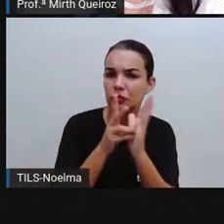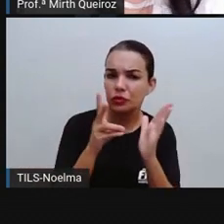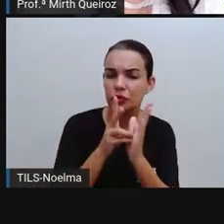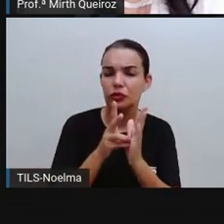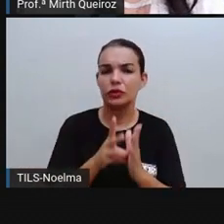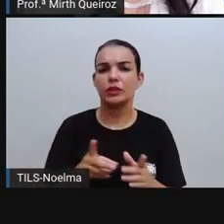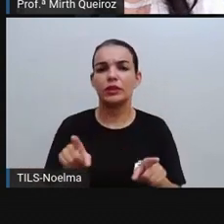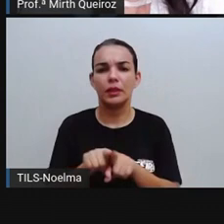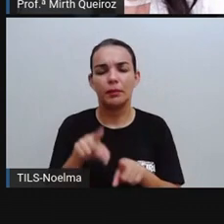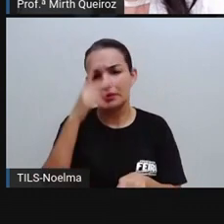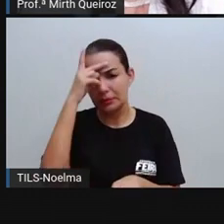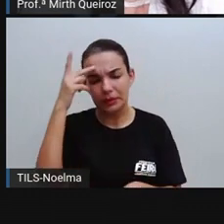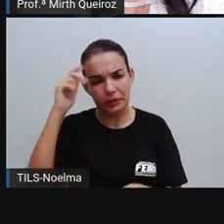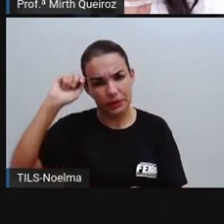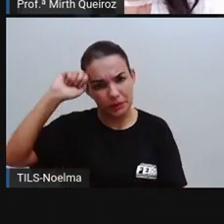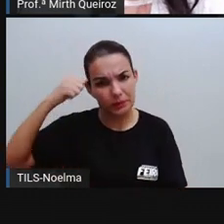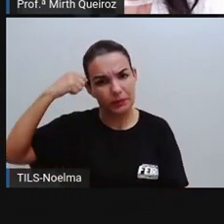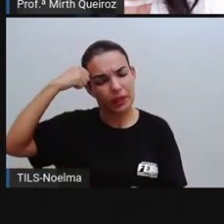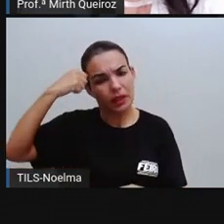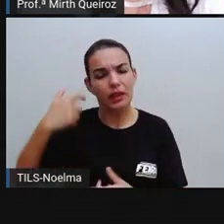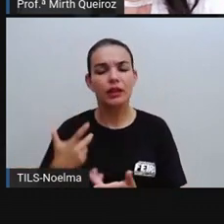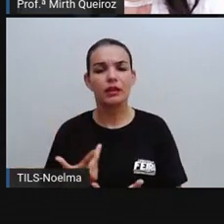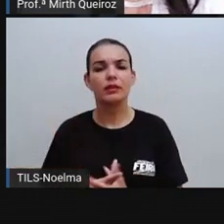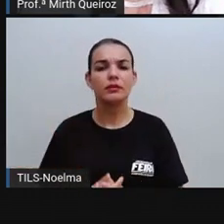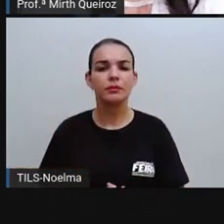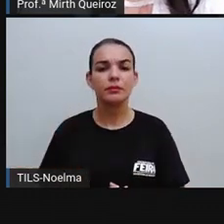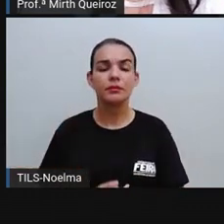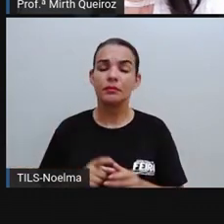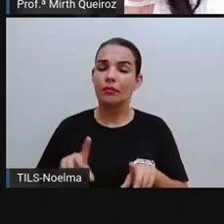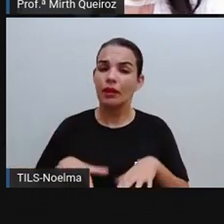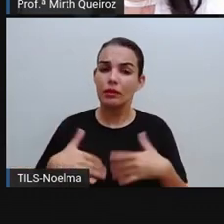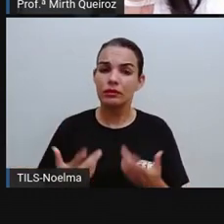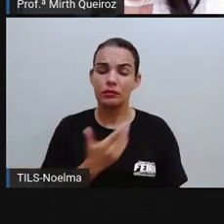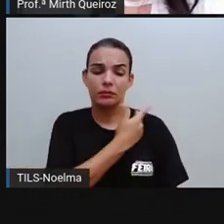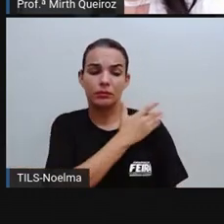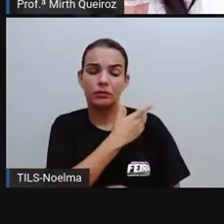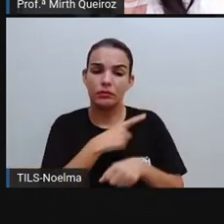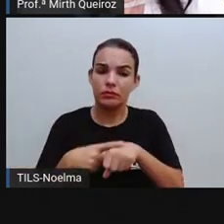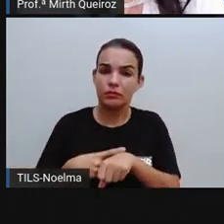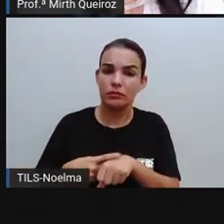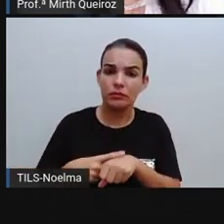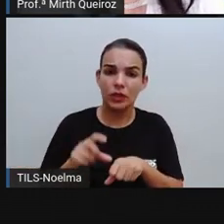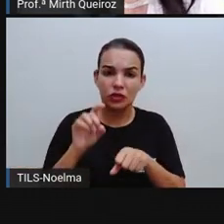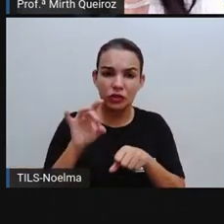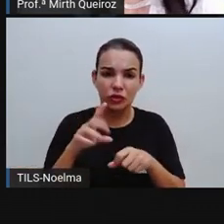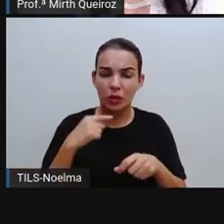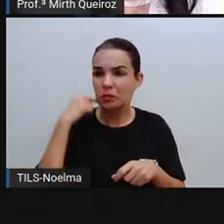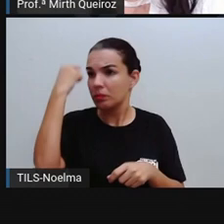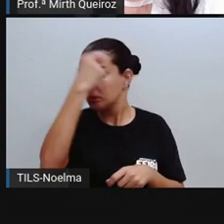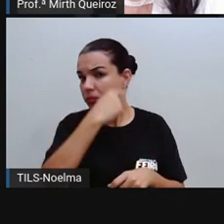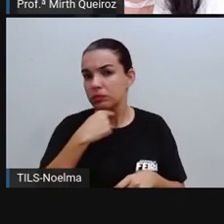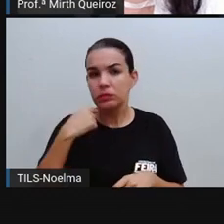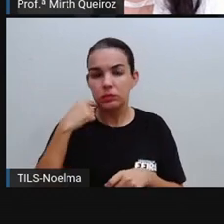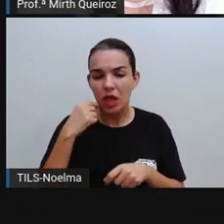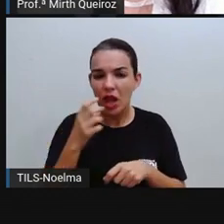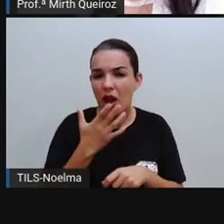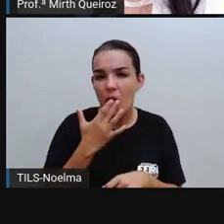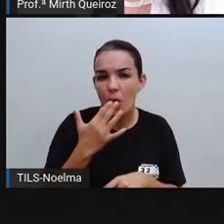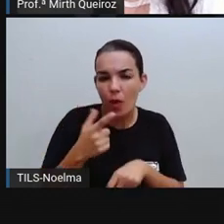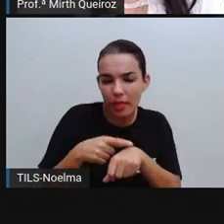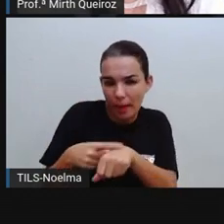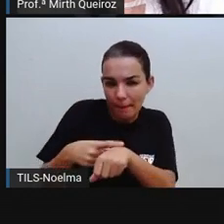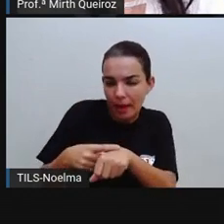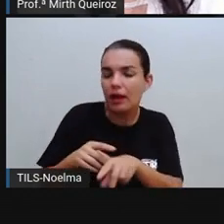contra o próprio negro. Então, o racismo acontece não somente pelo fenótipo, cor da pele, mas também